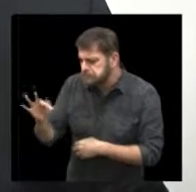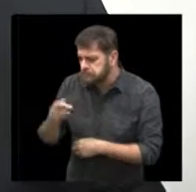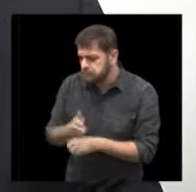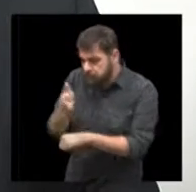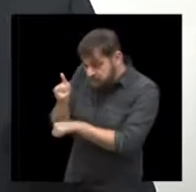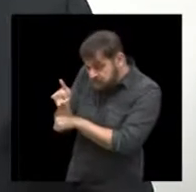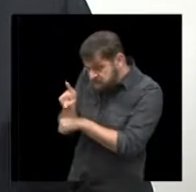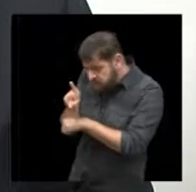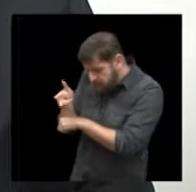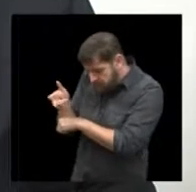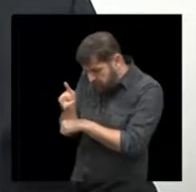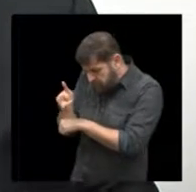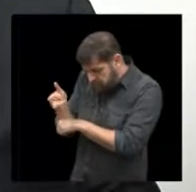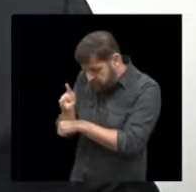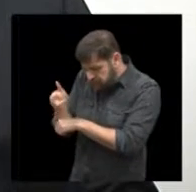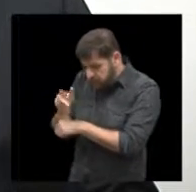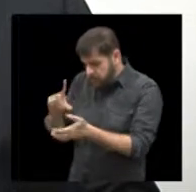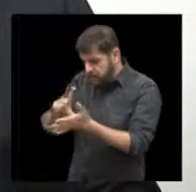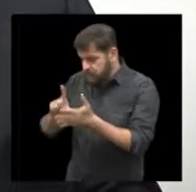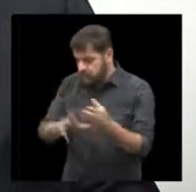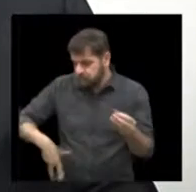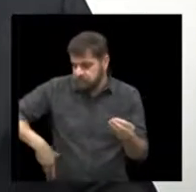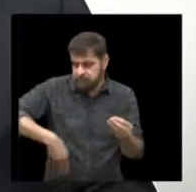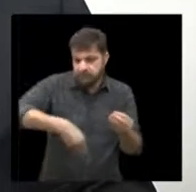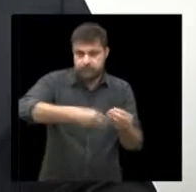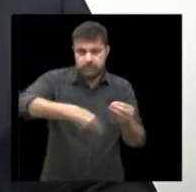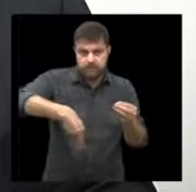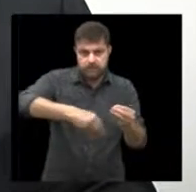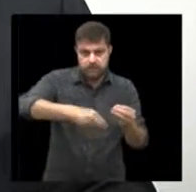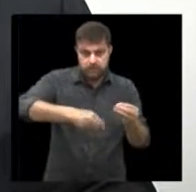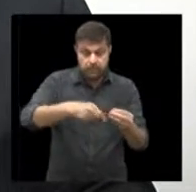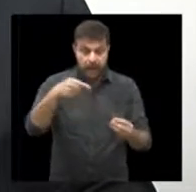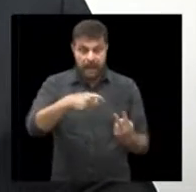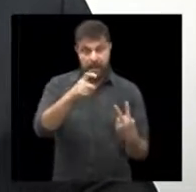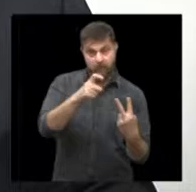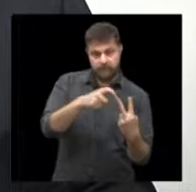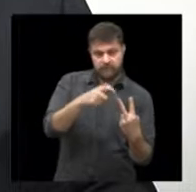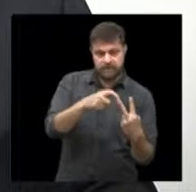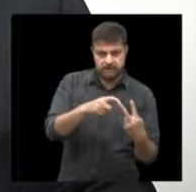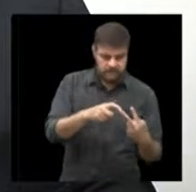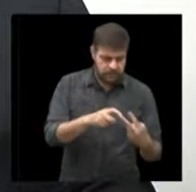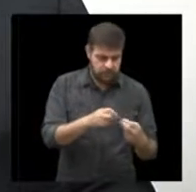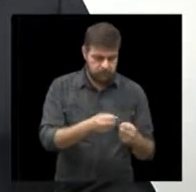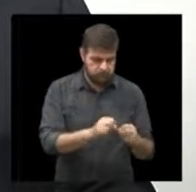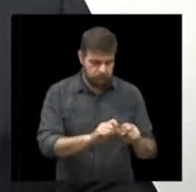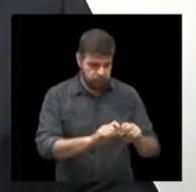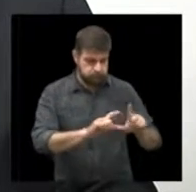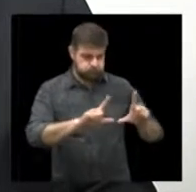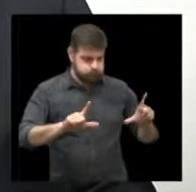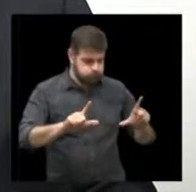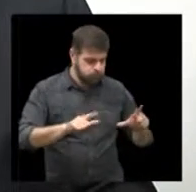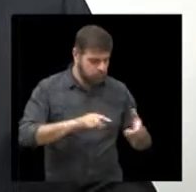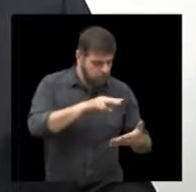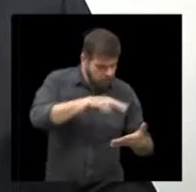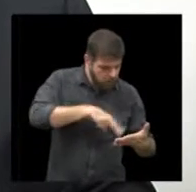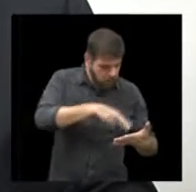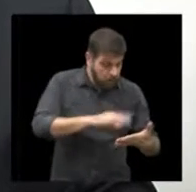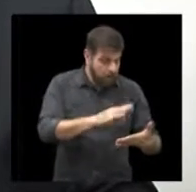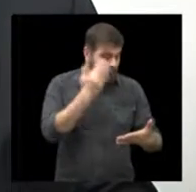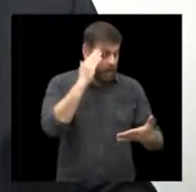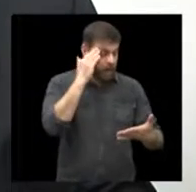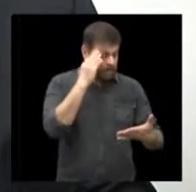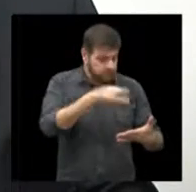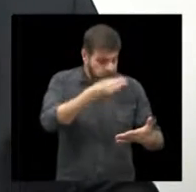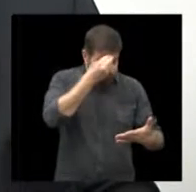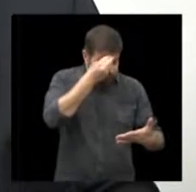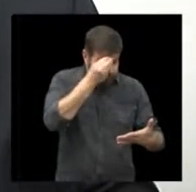vídeo do animal e anexar para que o médico veterinário em tempo real também consiga ver ou entender o que